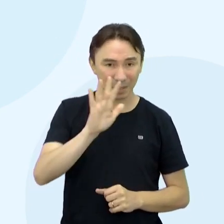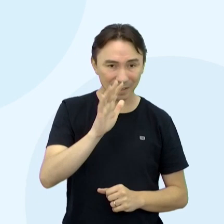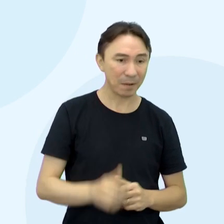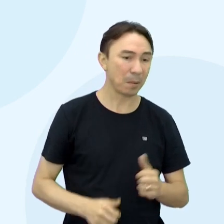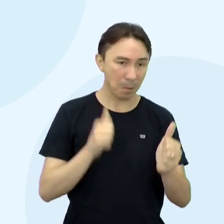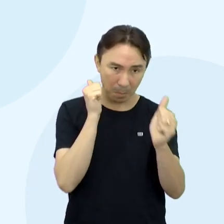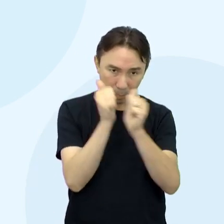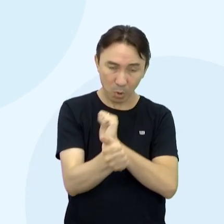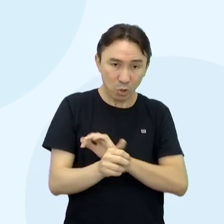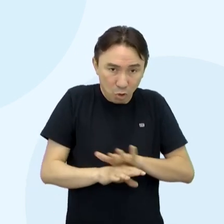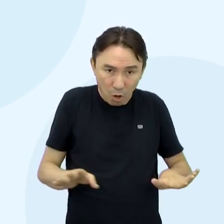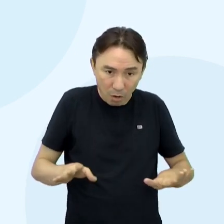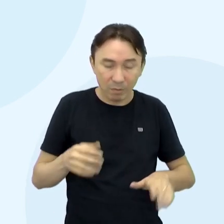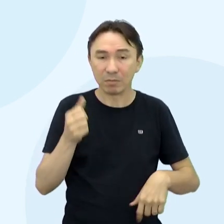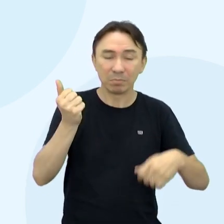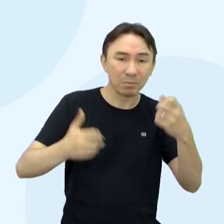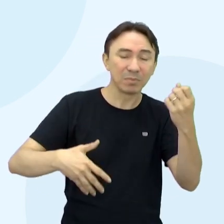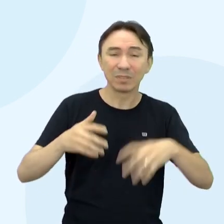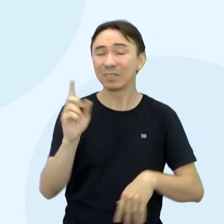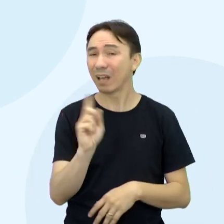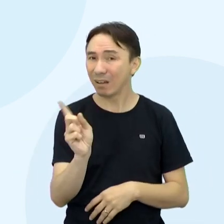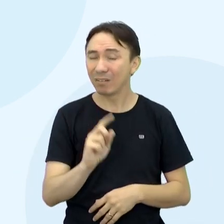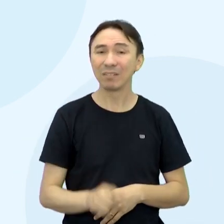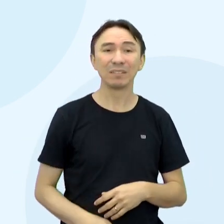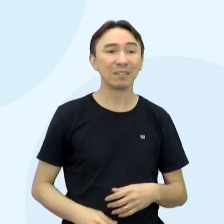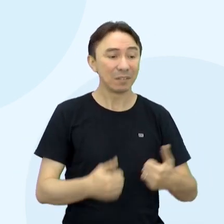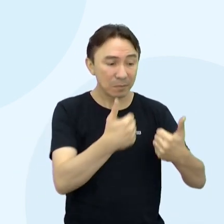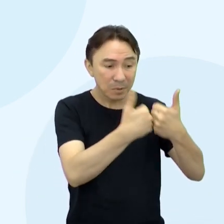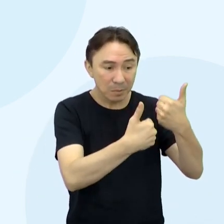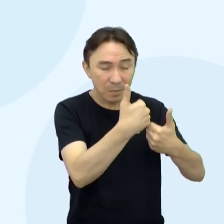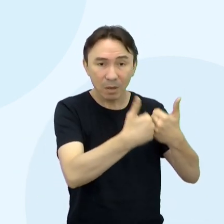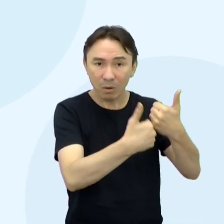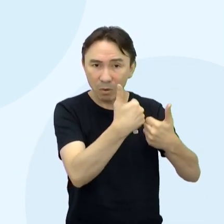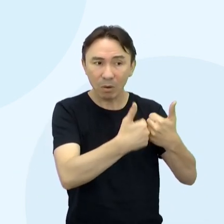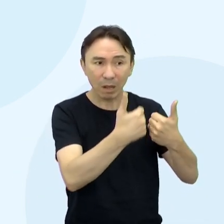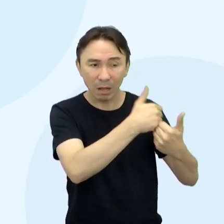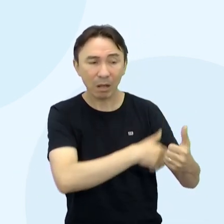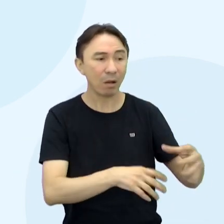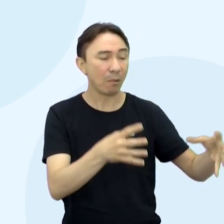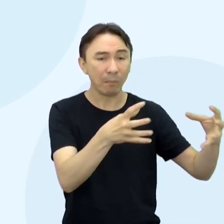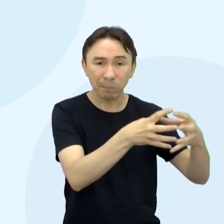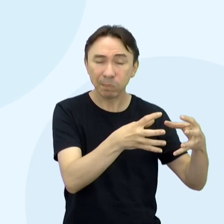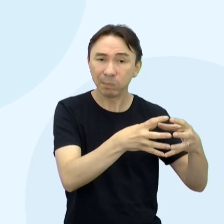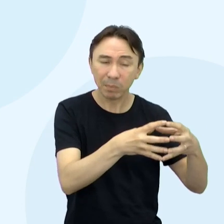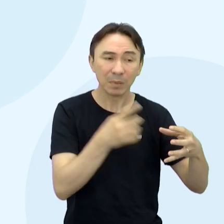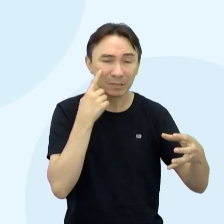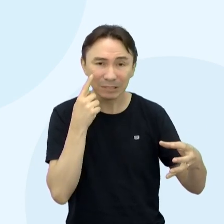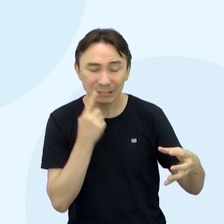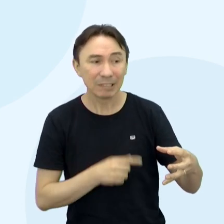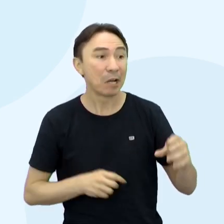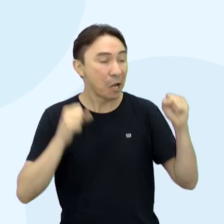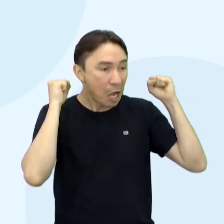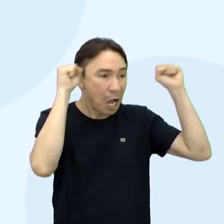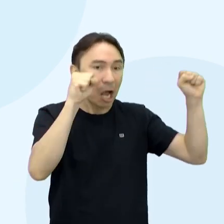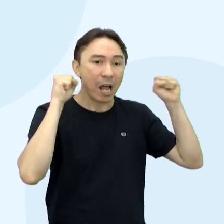que estamos falando Torcer para um time de futebol É para muitos a coisa mais importante da vida